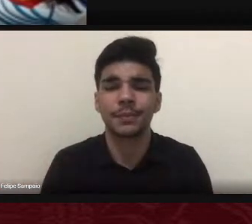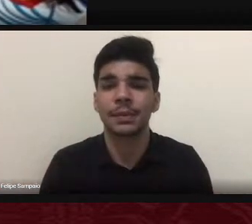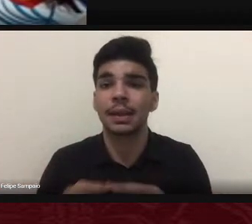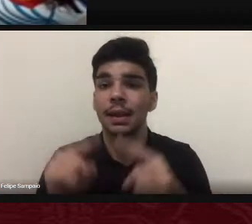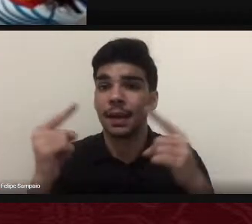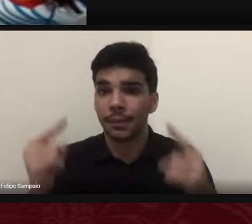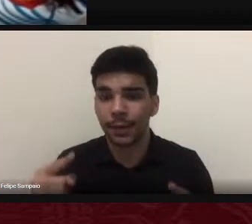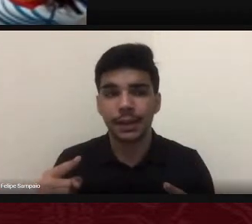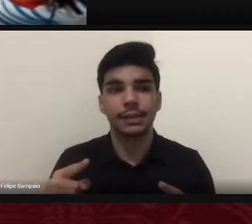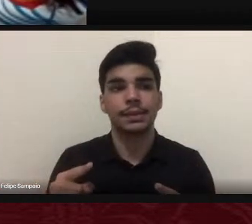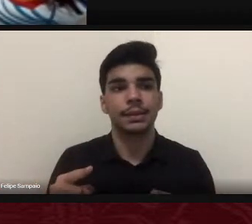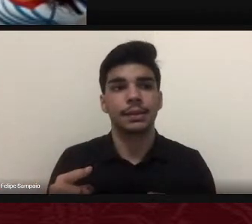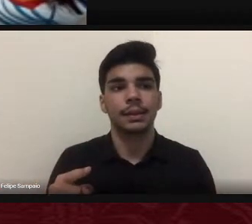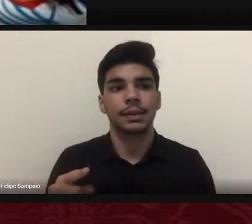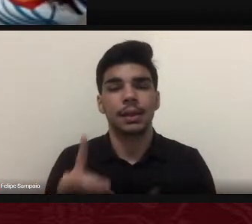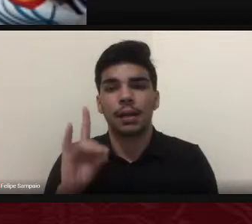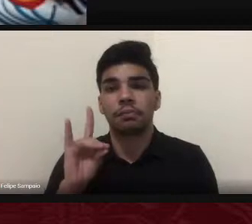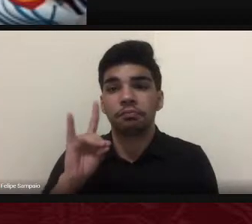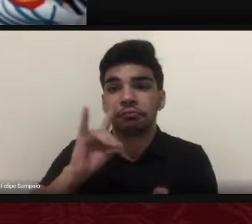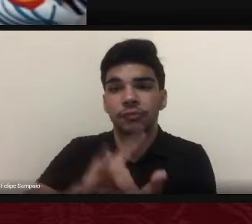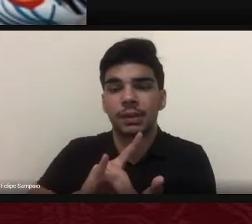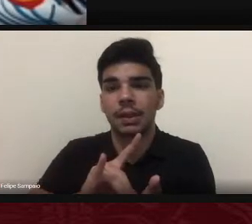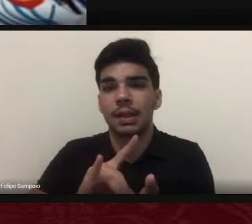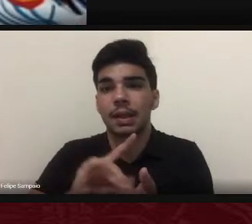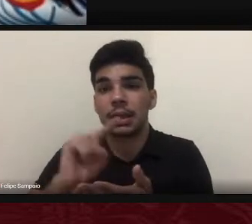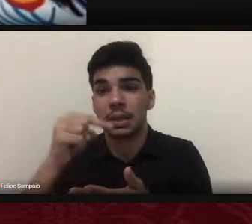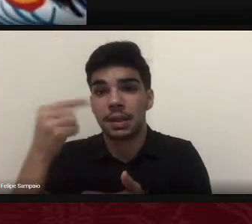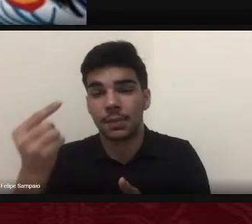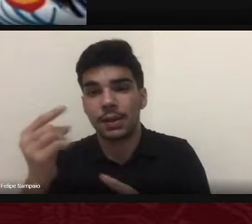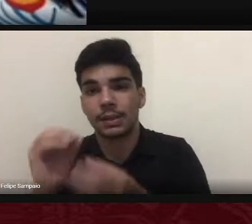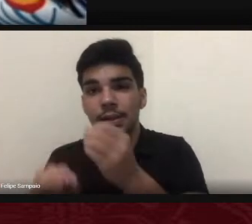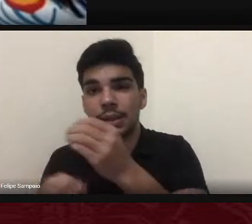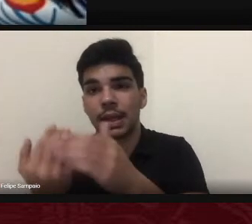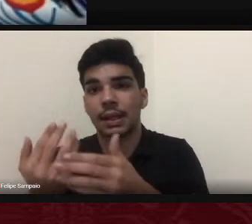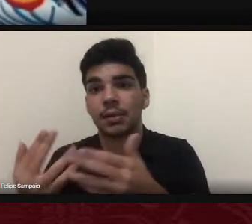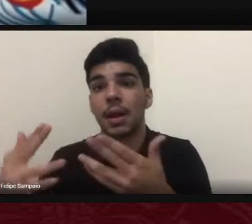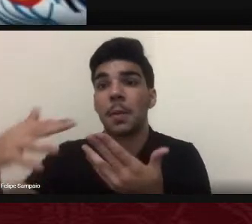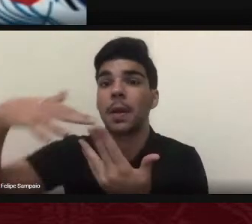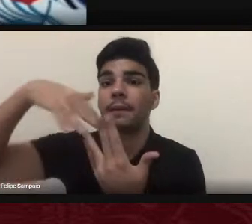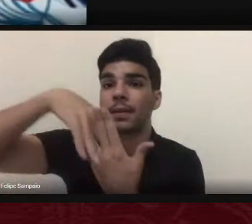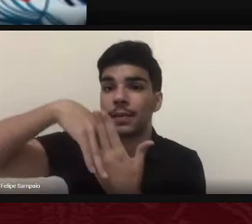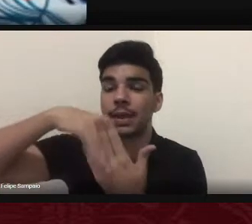a UFMS e depois a UFGD